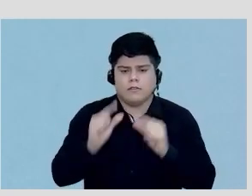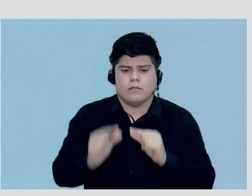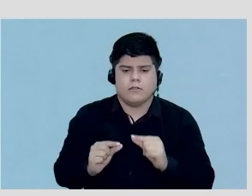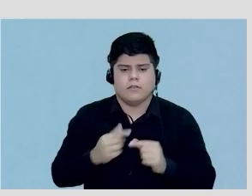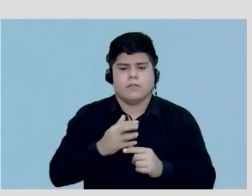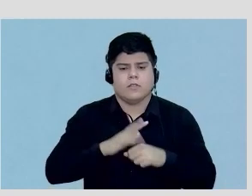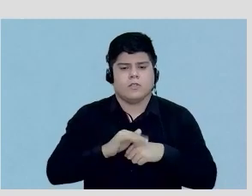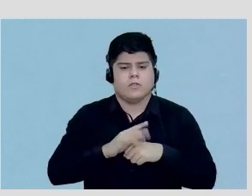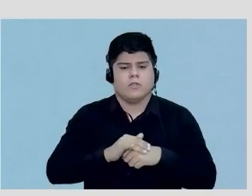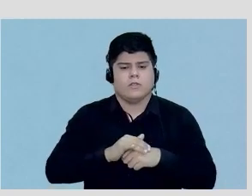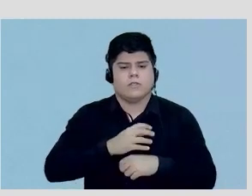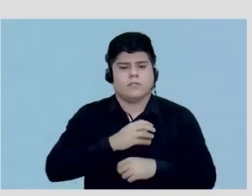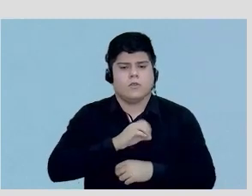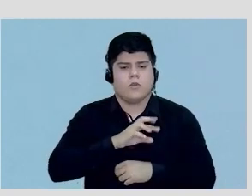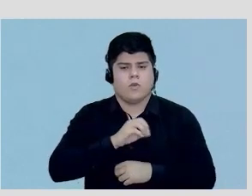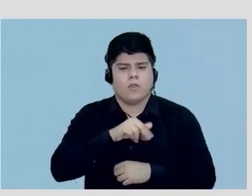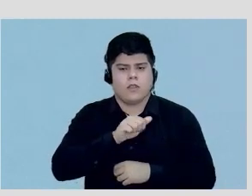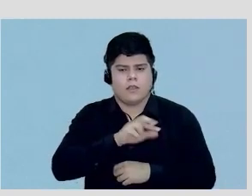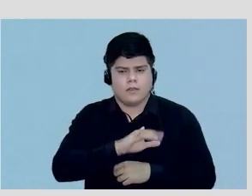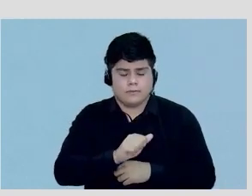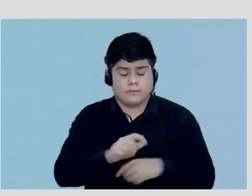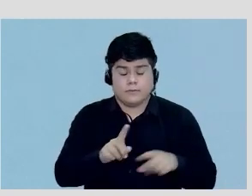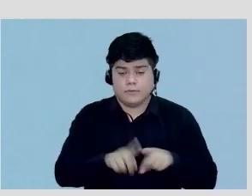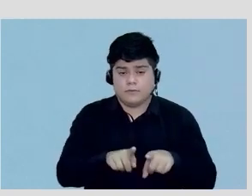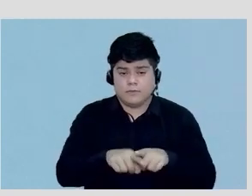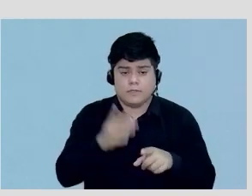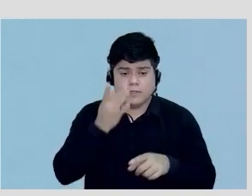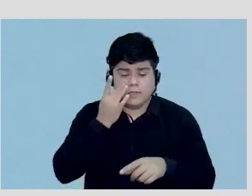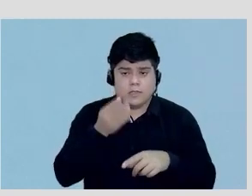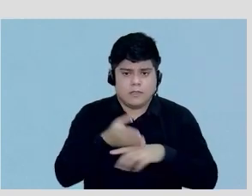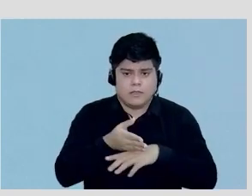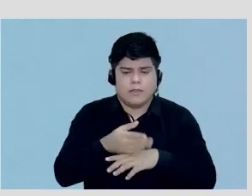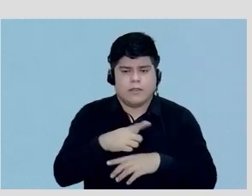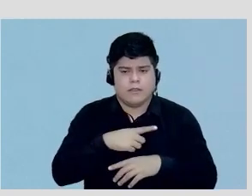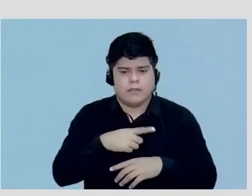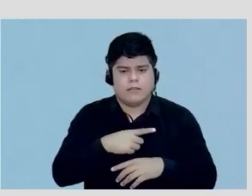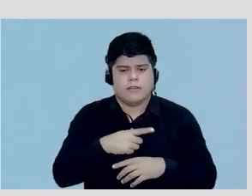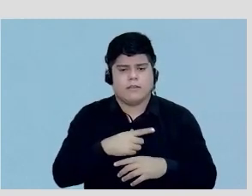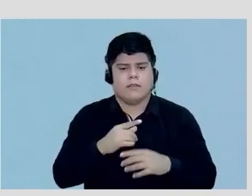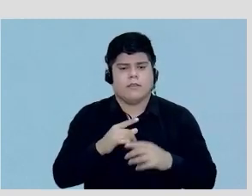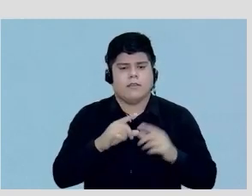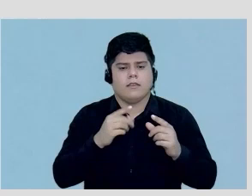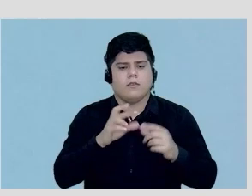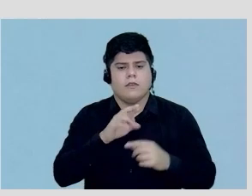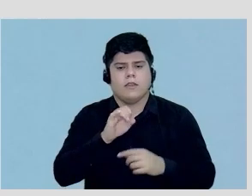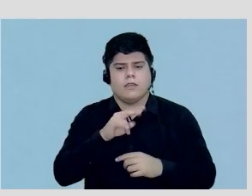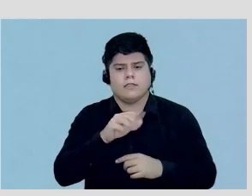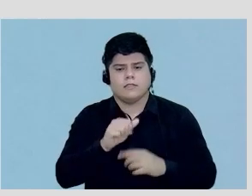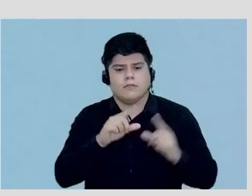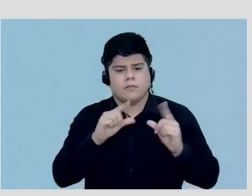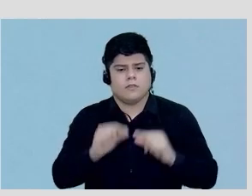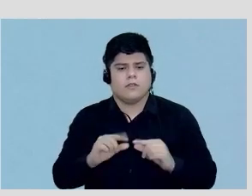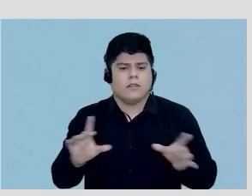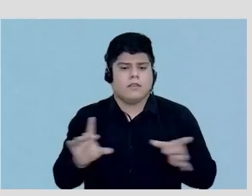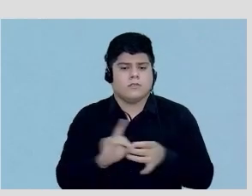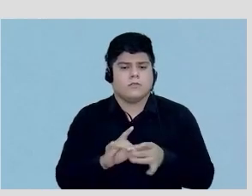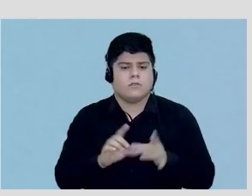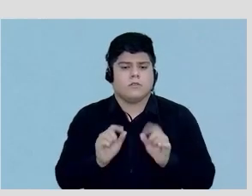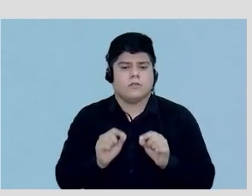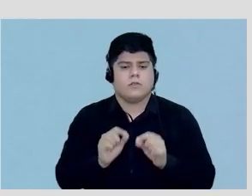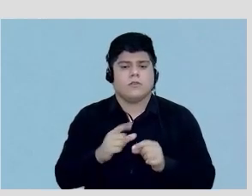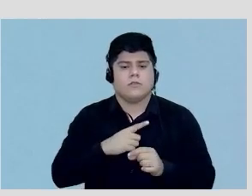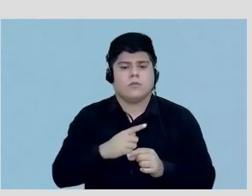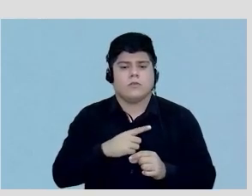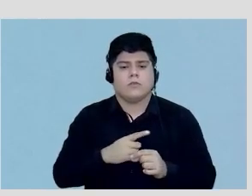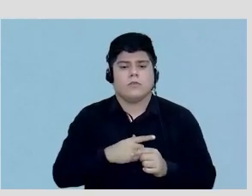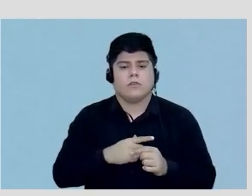coronariano e a presença de fluxo coronariano não obstricula tive uma reserva reduzida está então associada à presença de